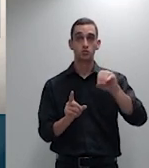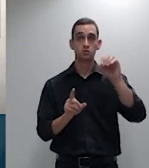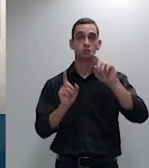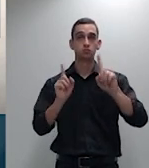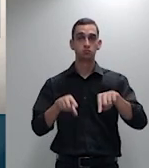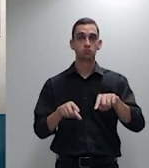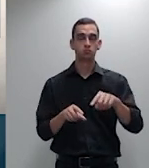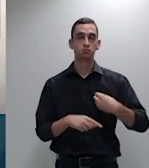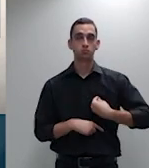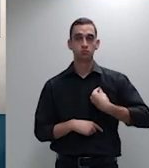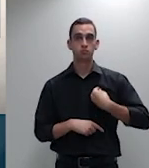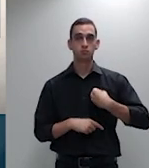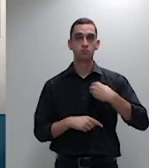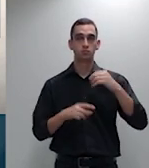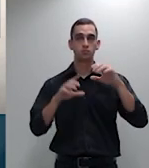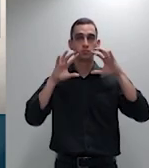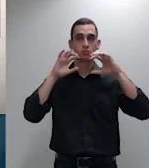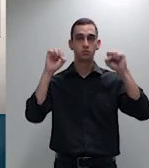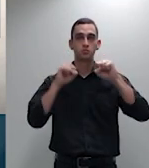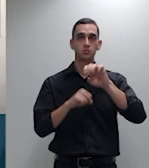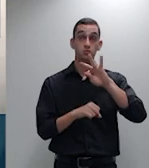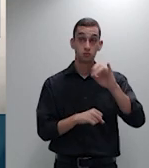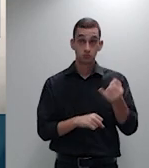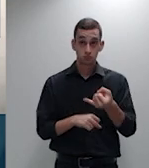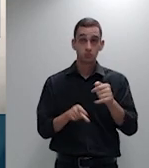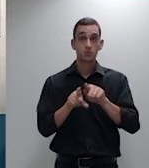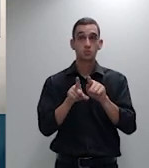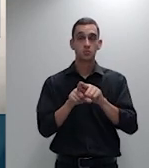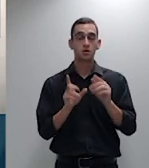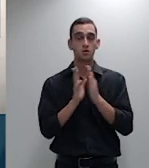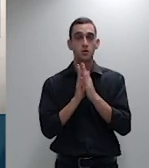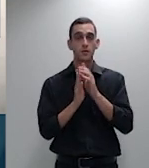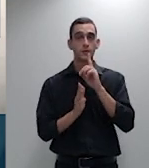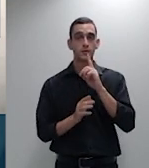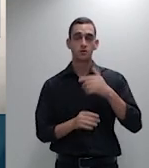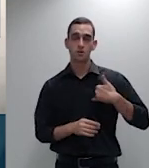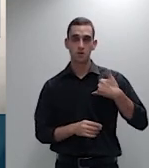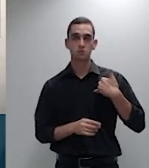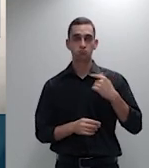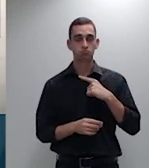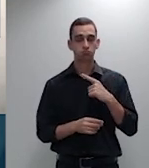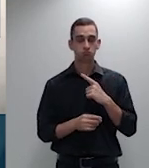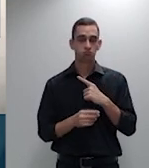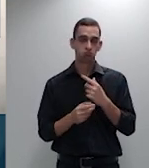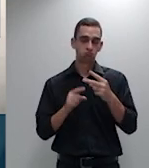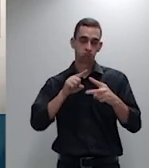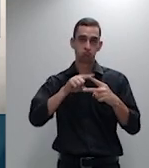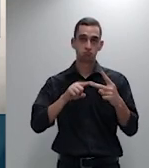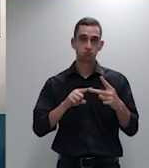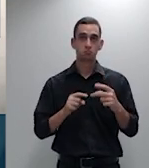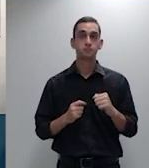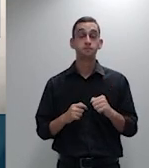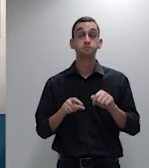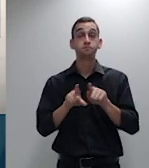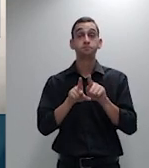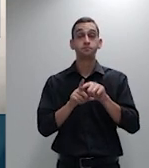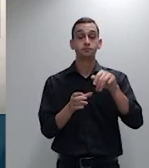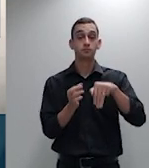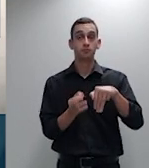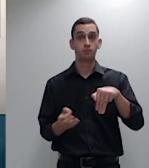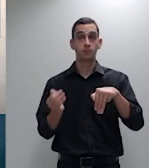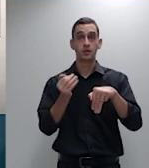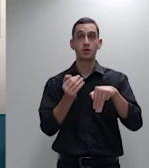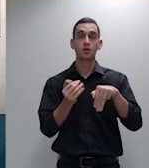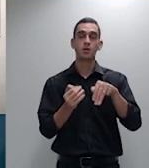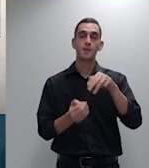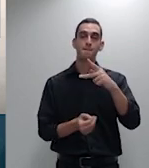Superior Tribunal de Justiça na mesma data. Por iniciativa do senhor ministro Paulo de Tasso Sanseverino, com adesão do